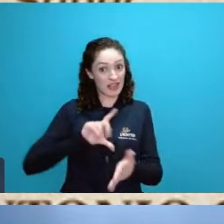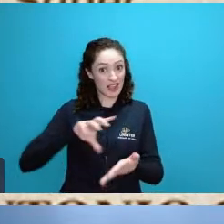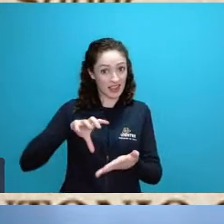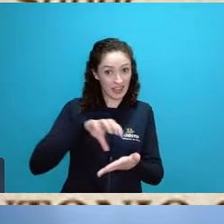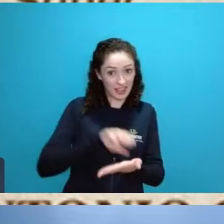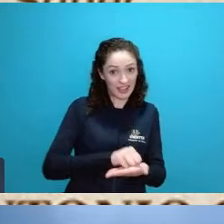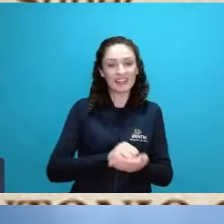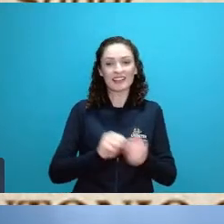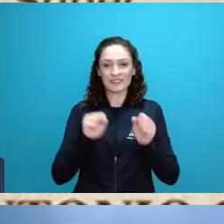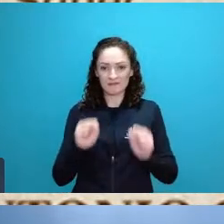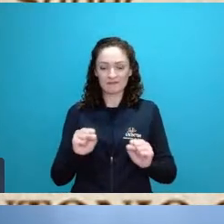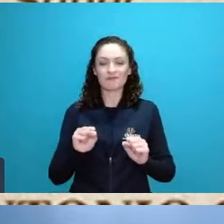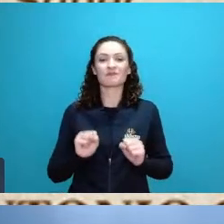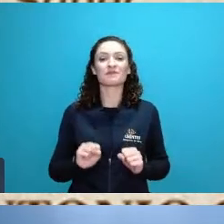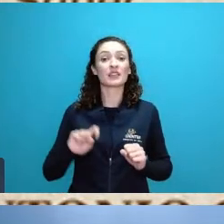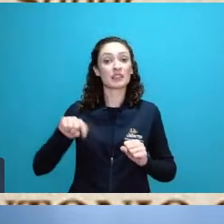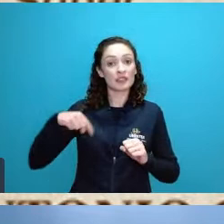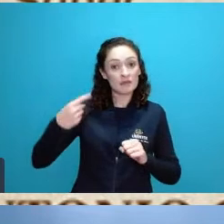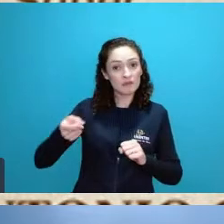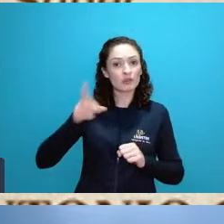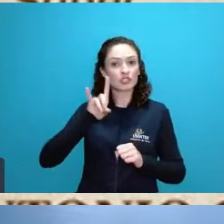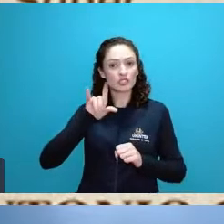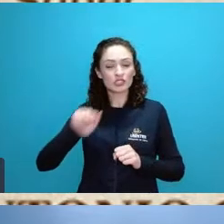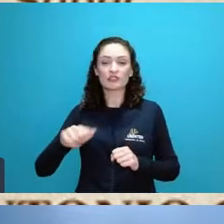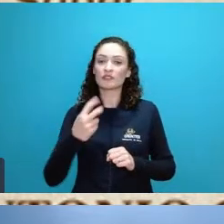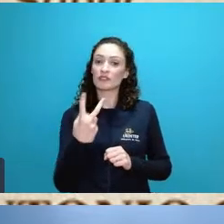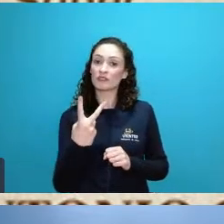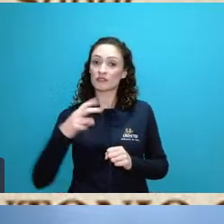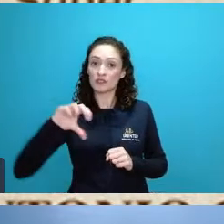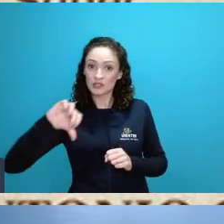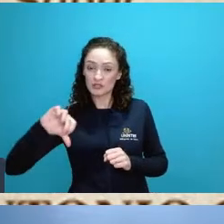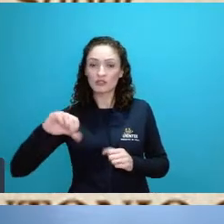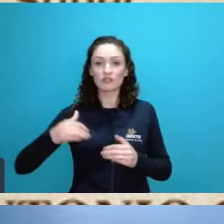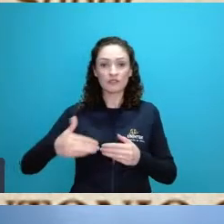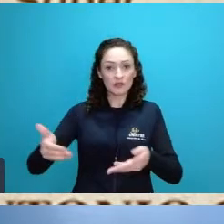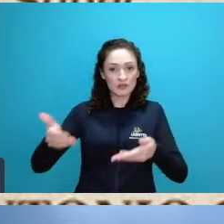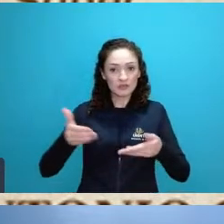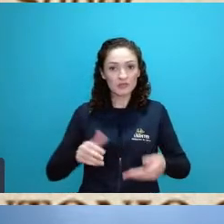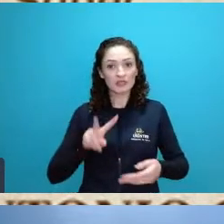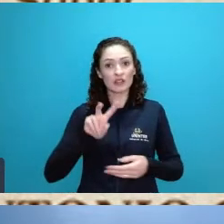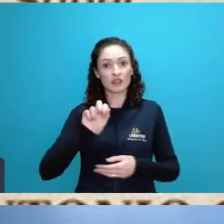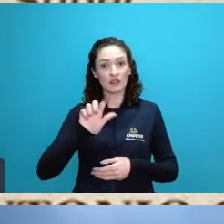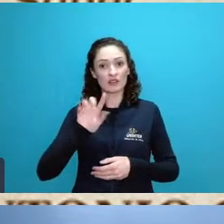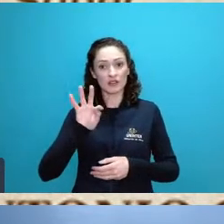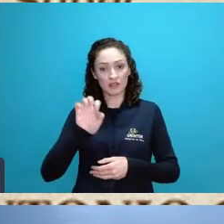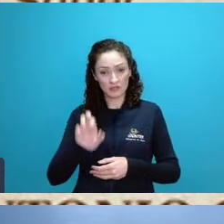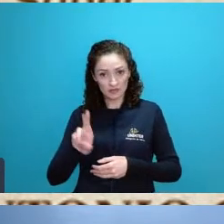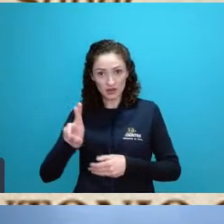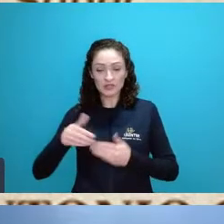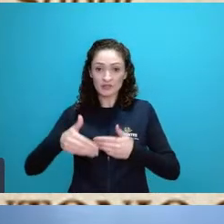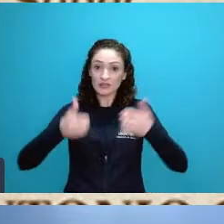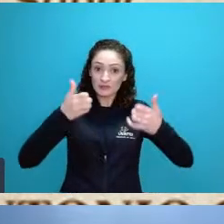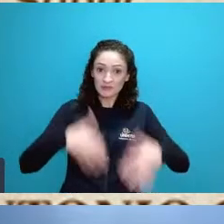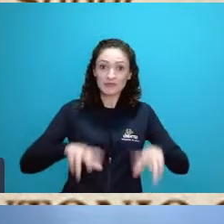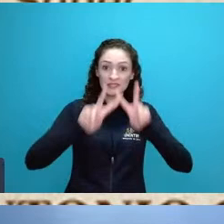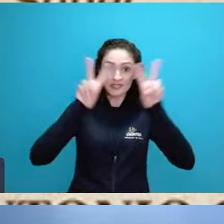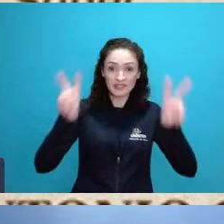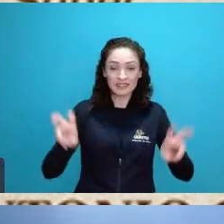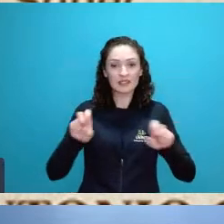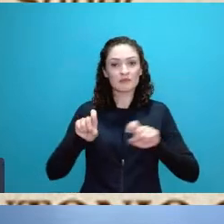e aí no dia 29 nós teremos o Walter Bianchini que abordará a questão da agricultura familiar